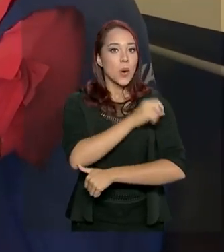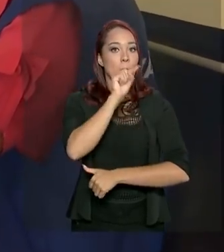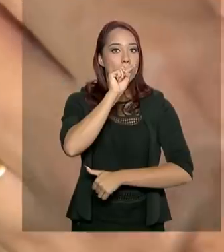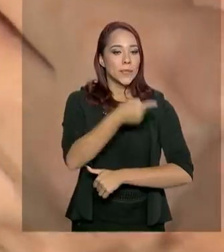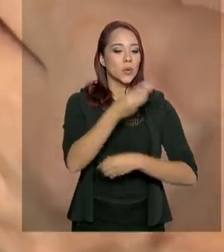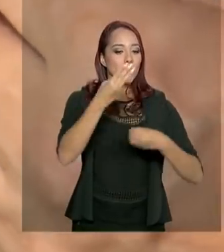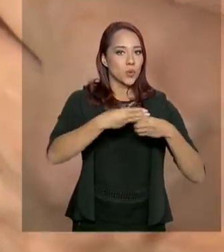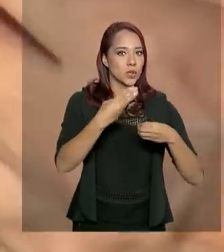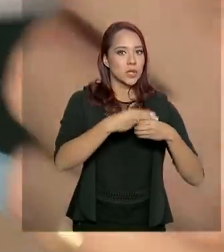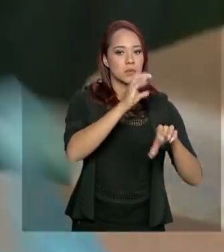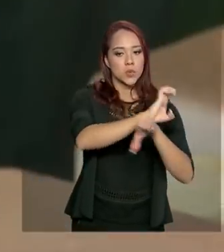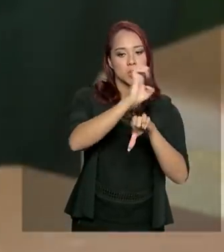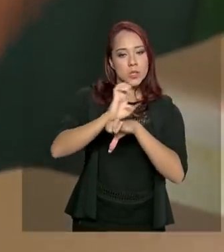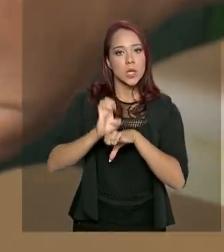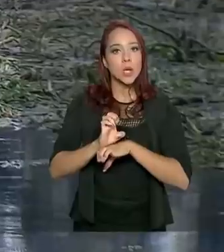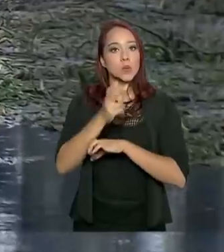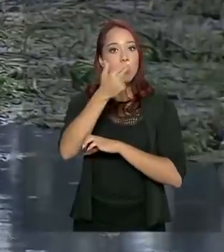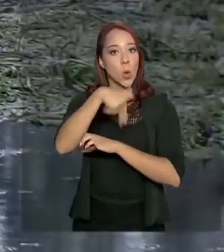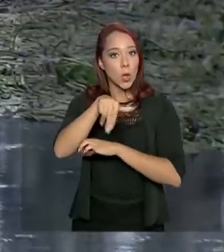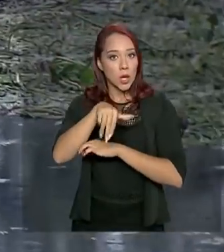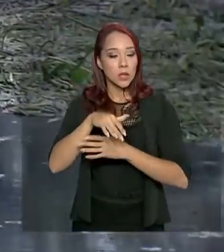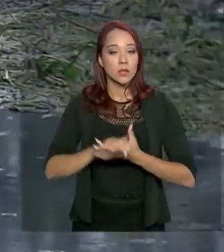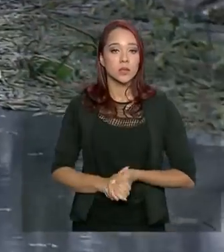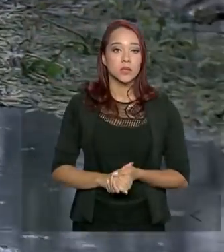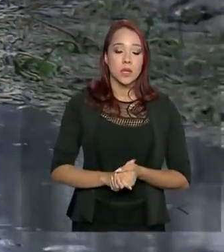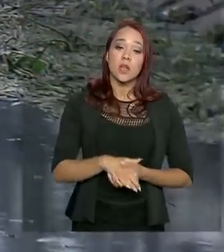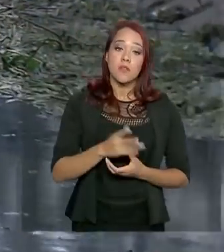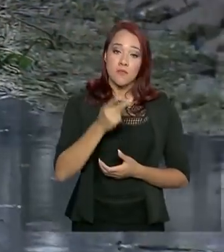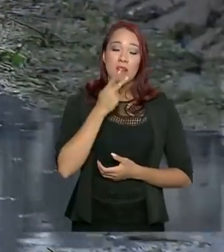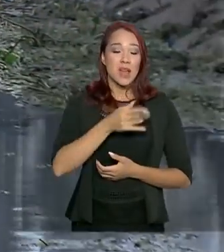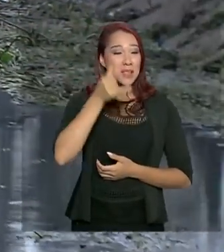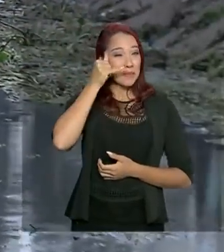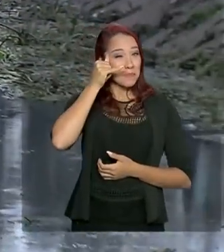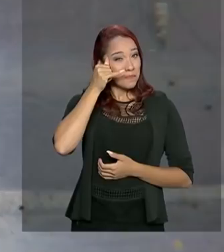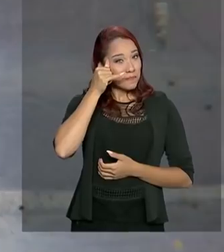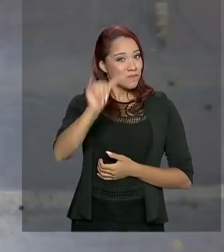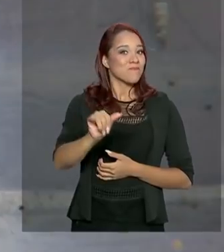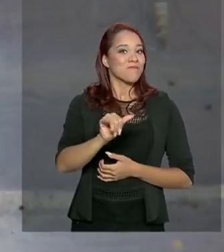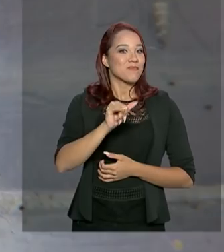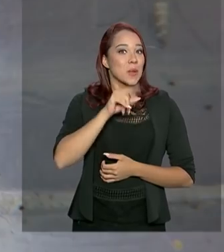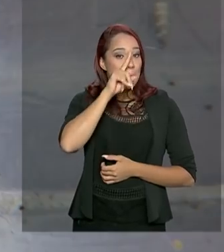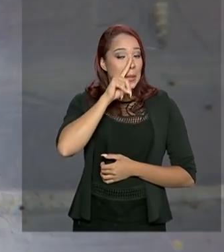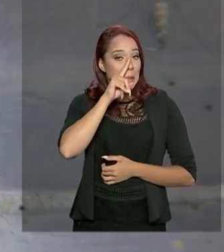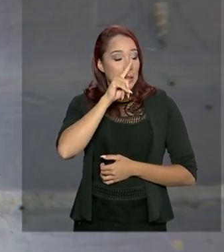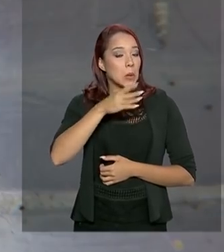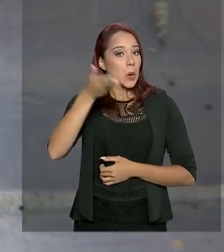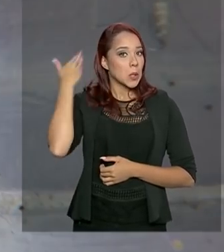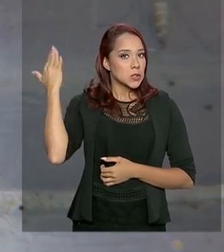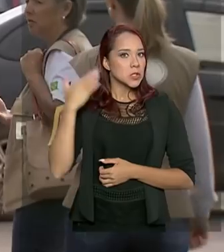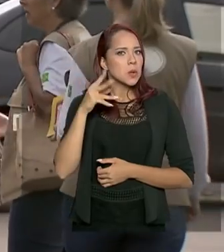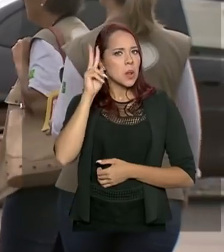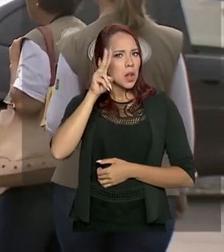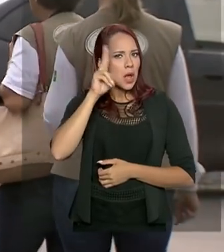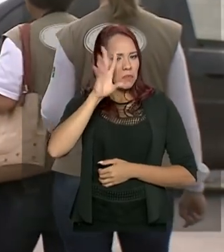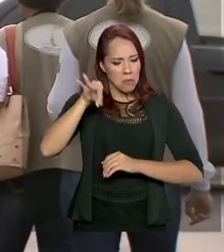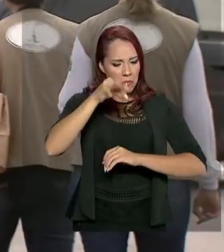municípios dos estados do Nordeste. E por falar em inimigo antigo, lembra do Aedes aegypti? Pois é, com ele não